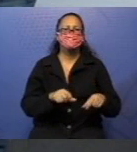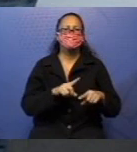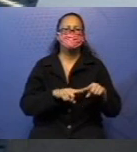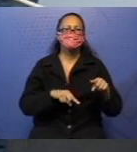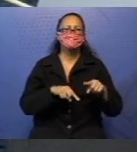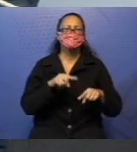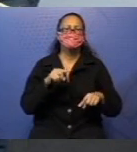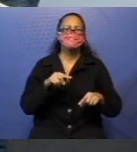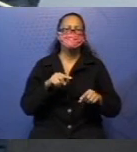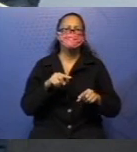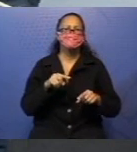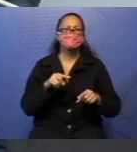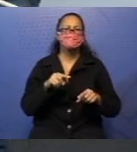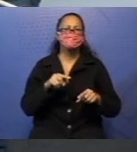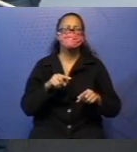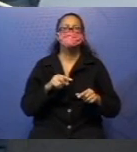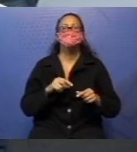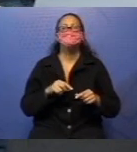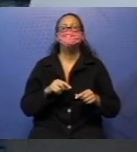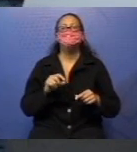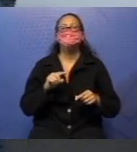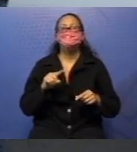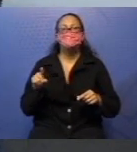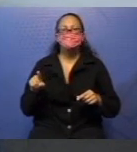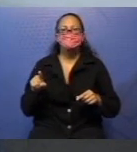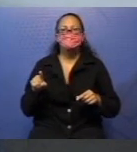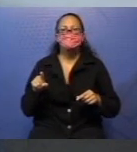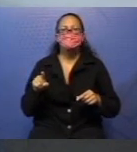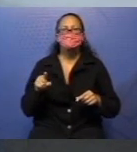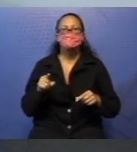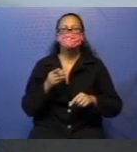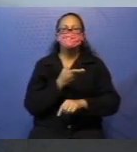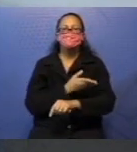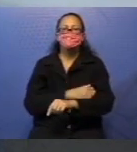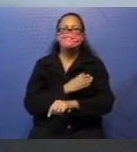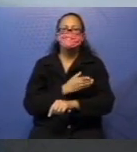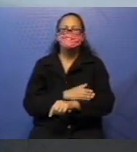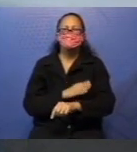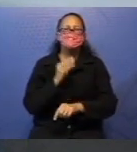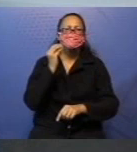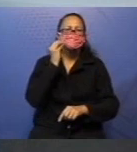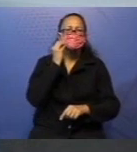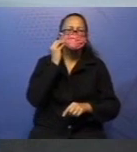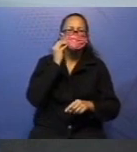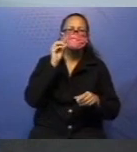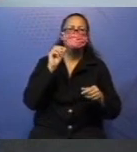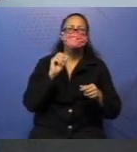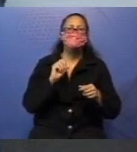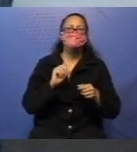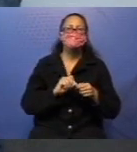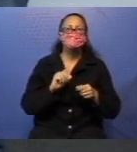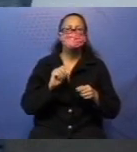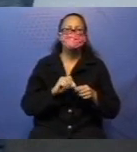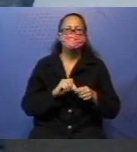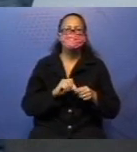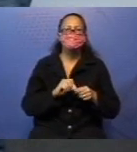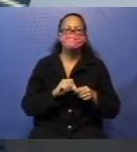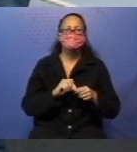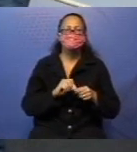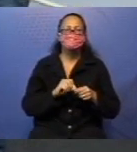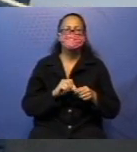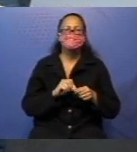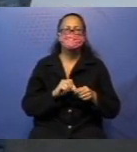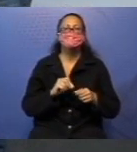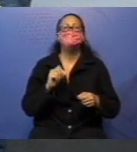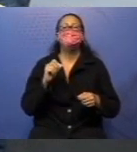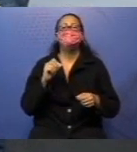tentando fazer, aproveitando essa primeira explicação que eu vou dar agora. Vocês